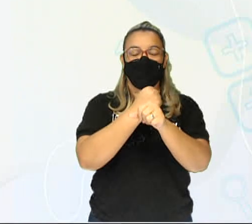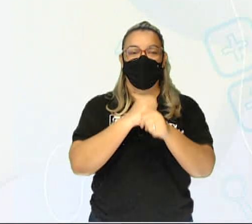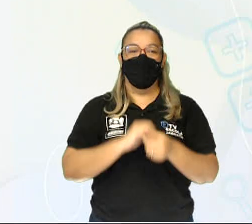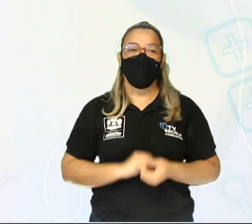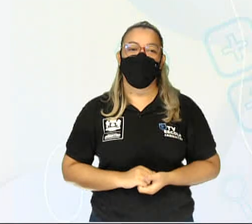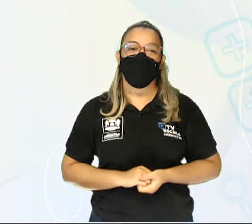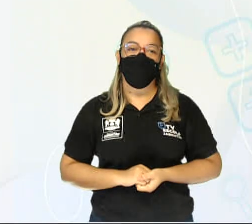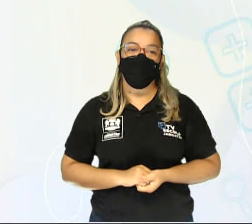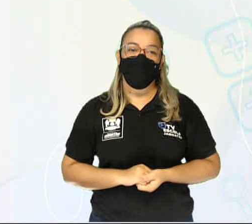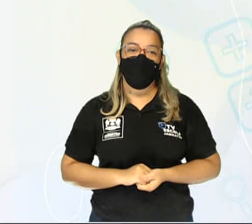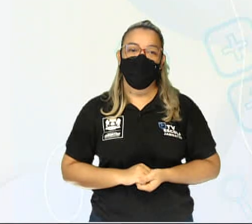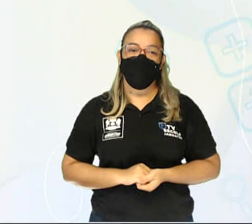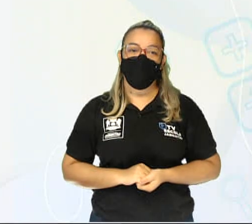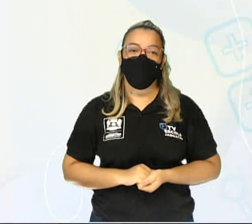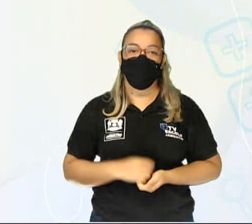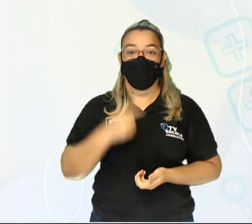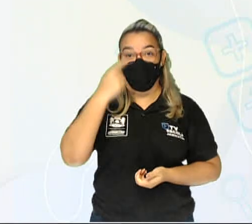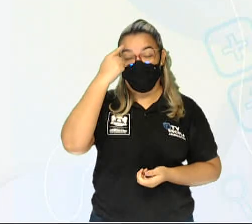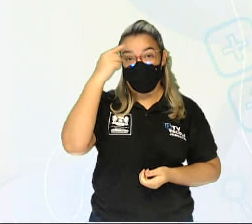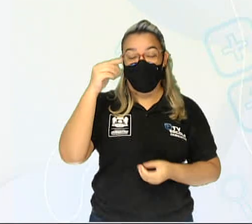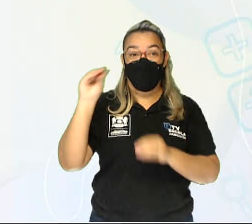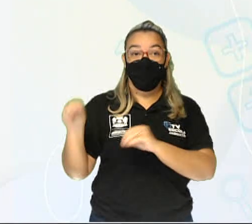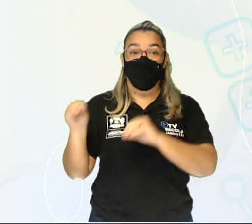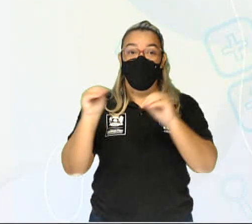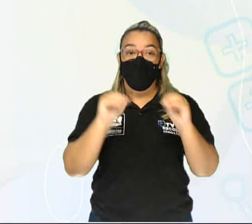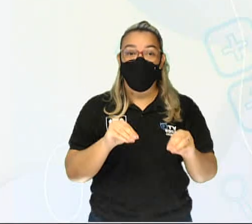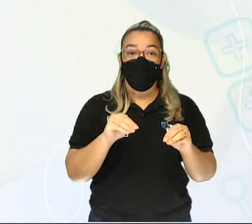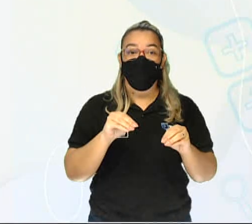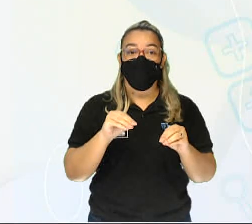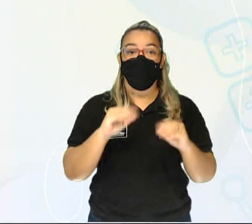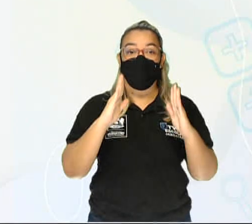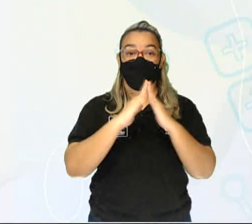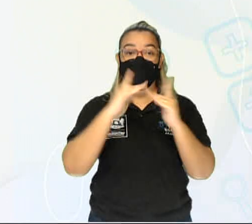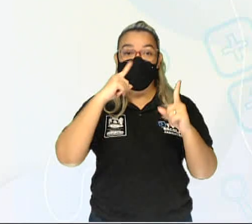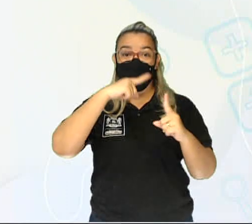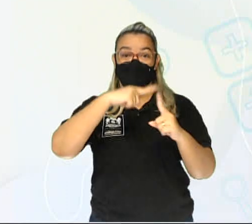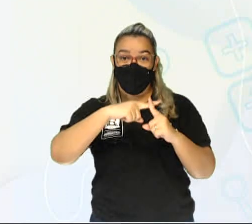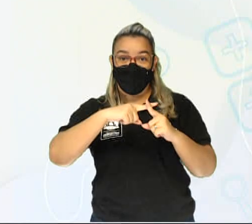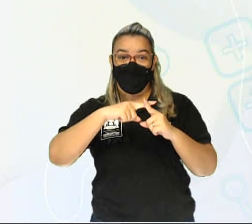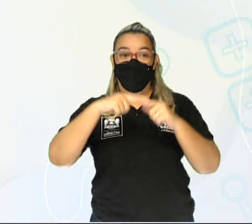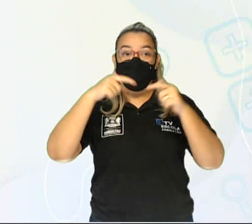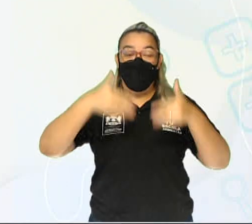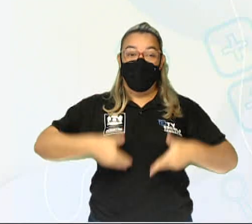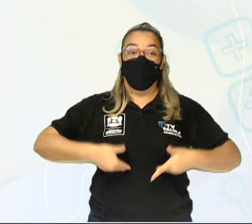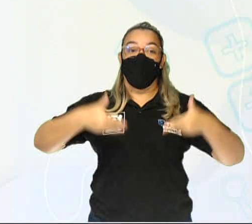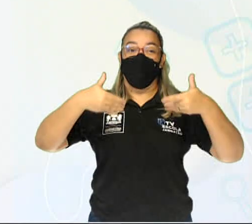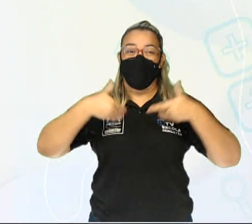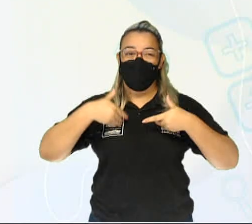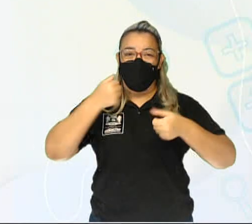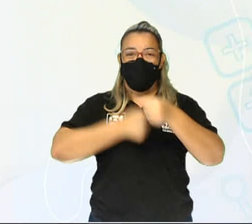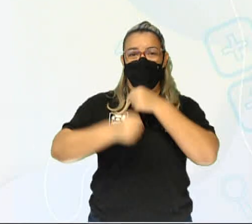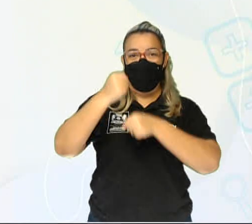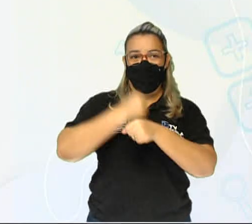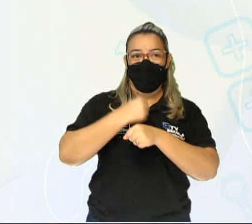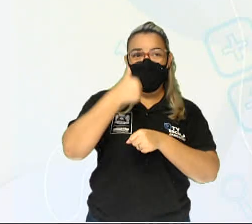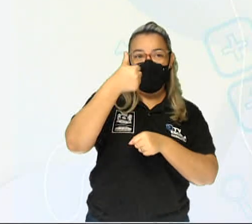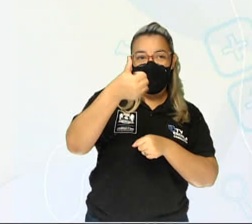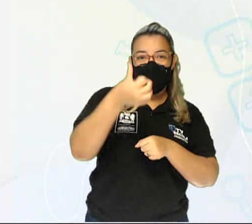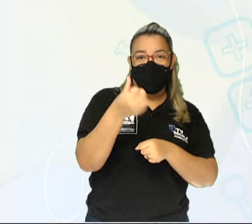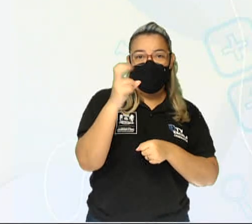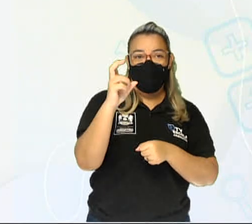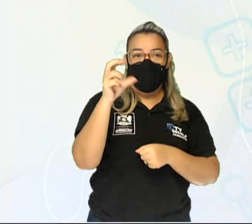Com a expulsão dos holandeses, foi levantada a Igreja de Nossa Senhora dos Prazeres, em 1656,